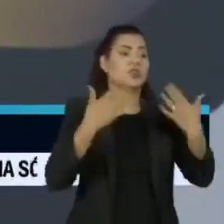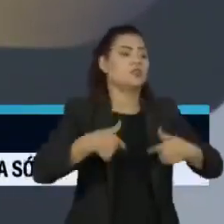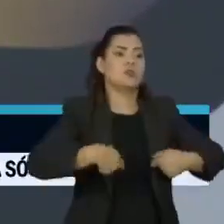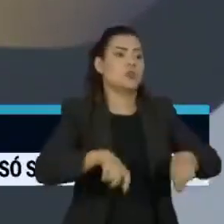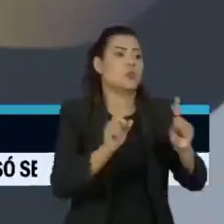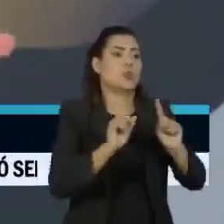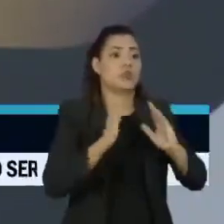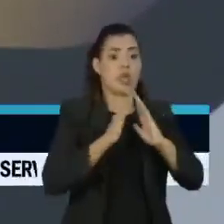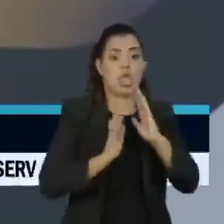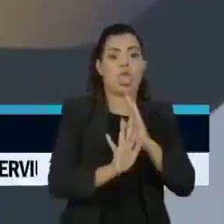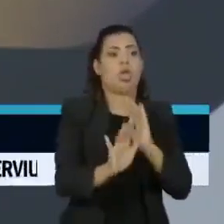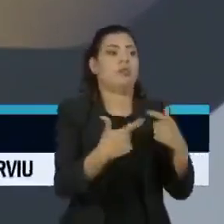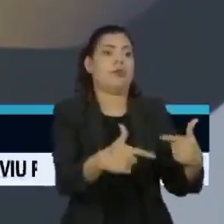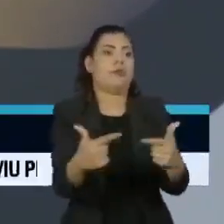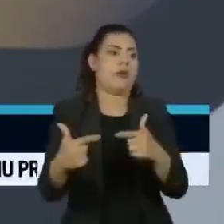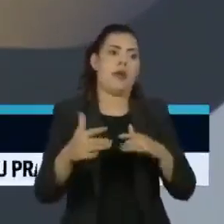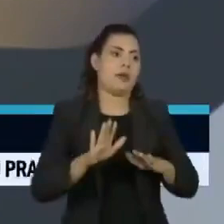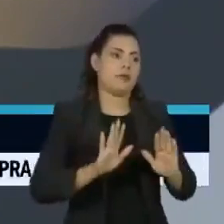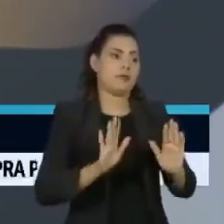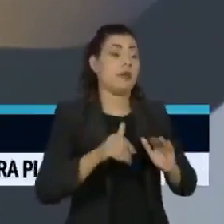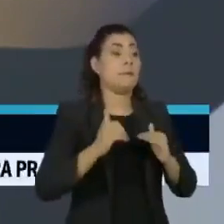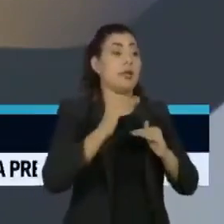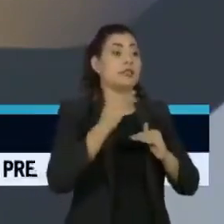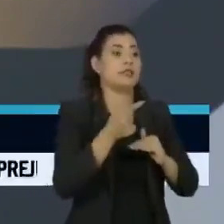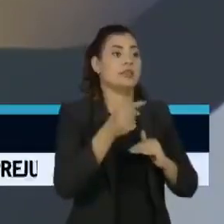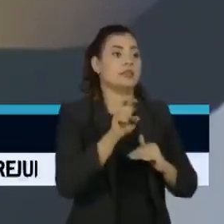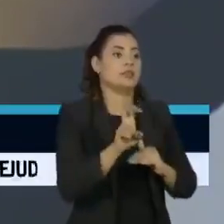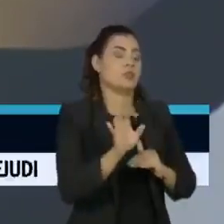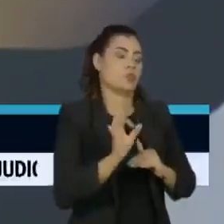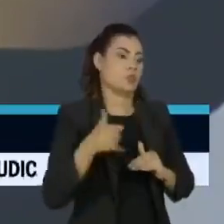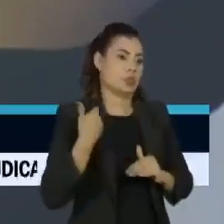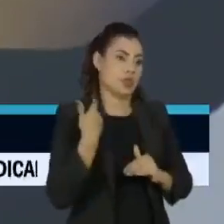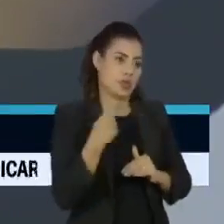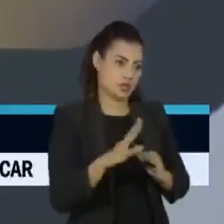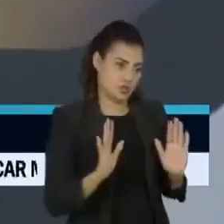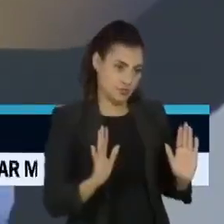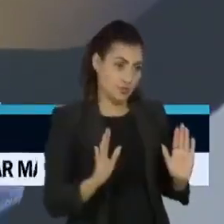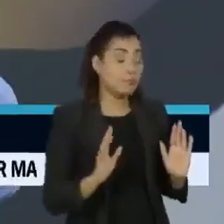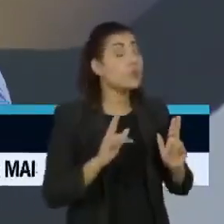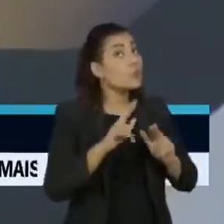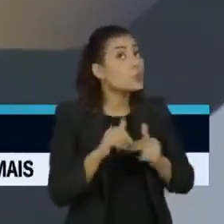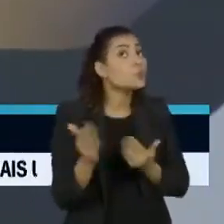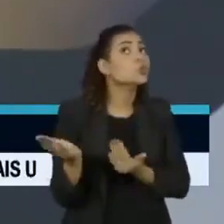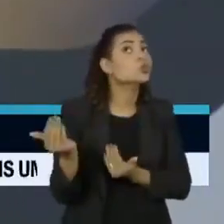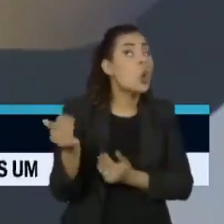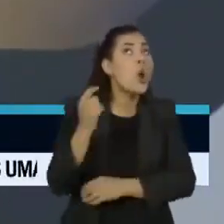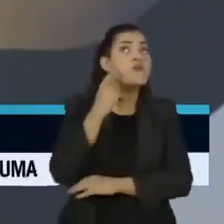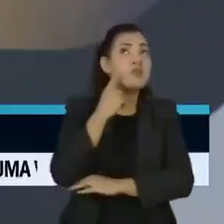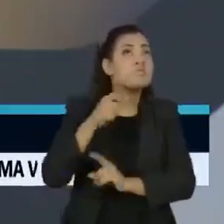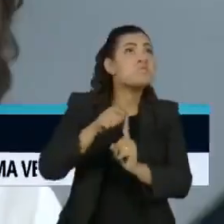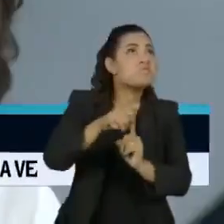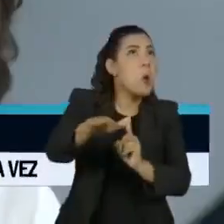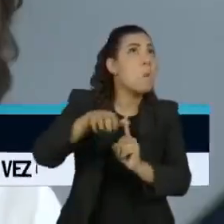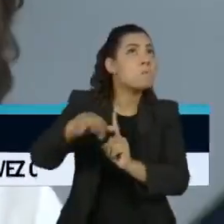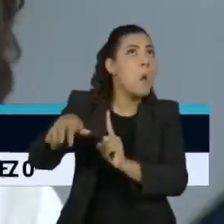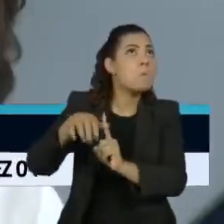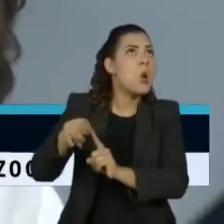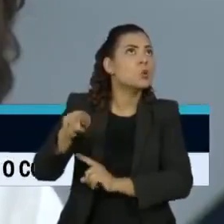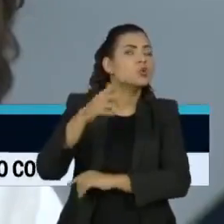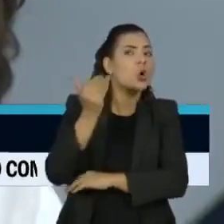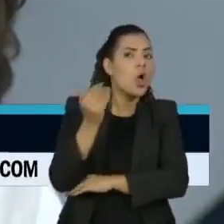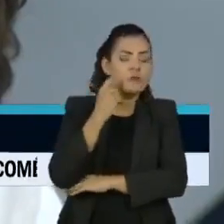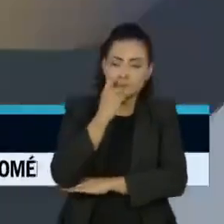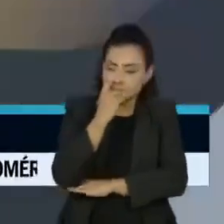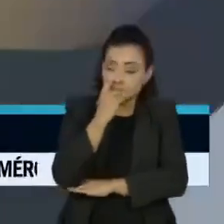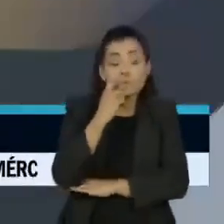trabalhar também os idosos, acima de 75 anos. Então, quer dizer, é o jovem que contamina. Agora,